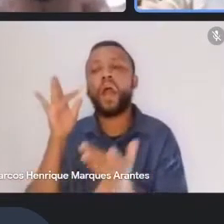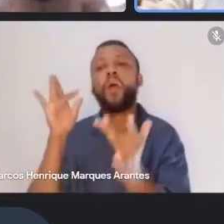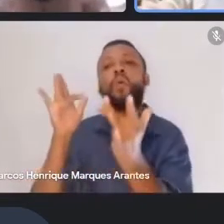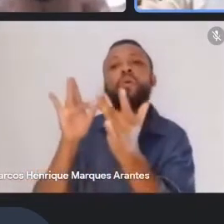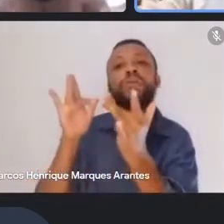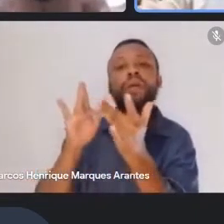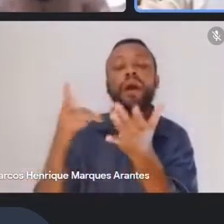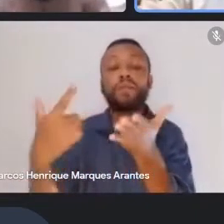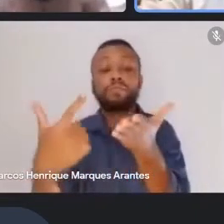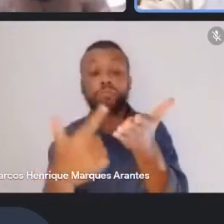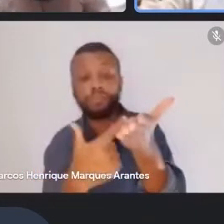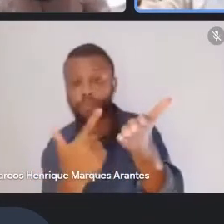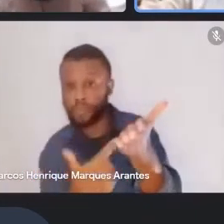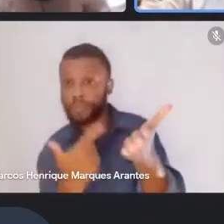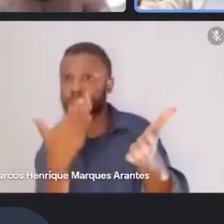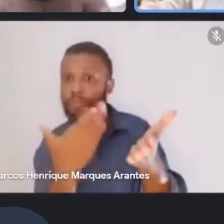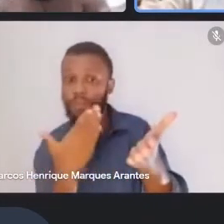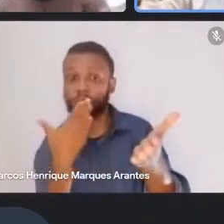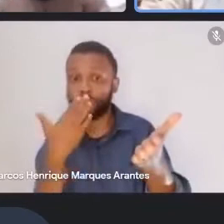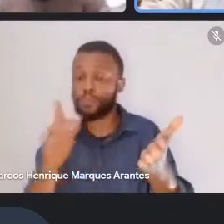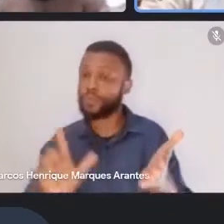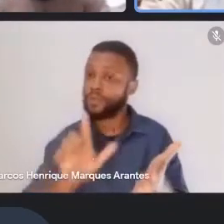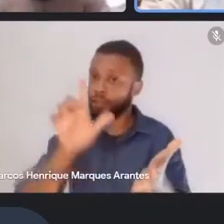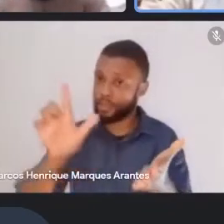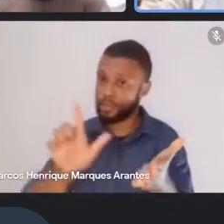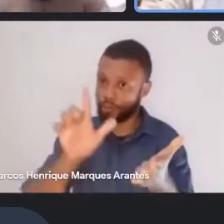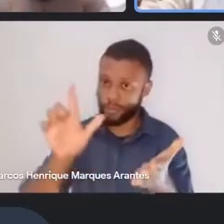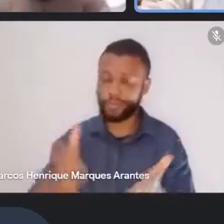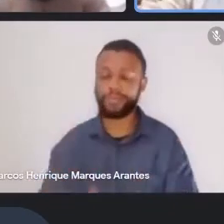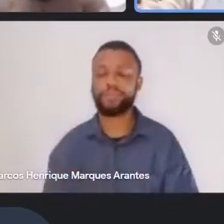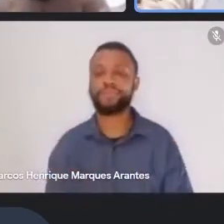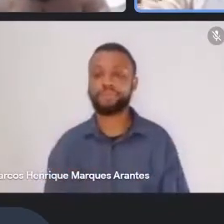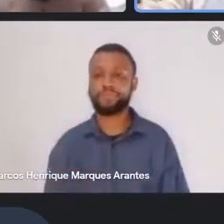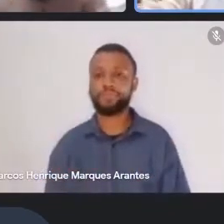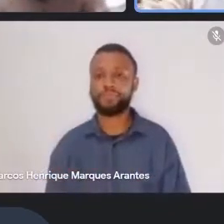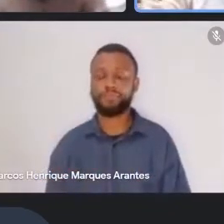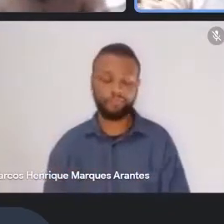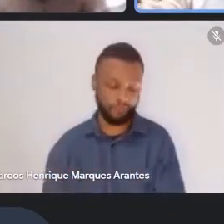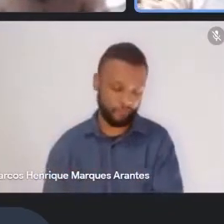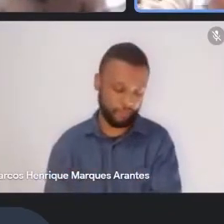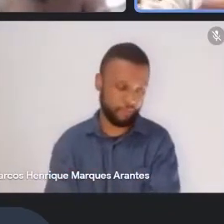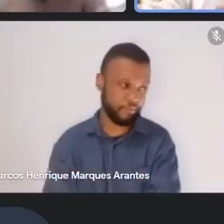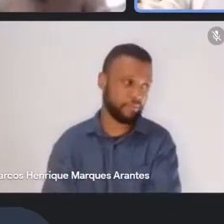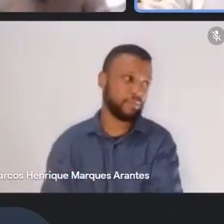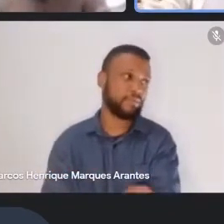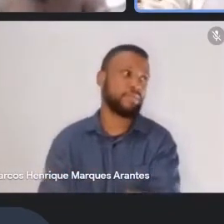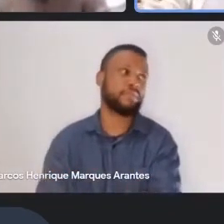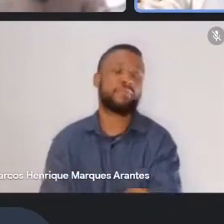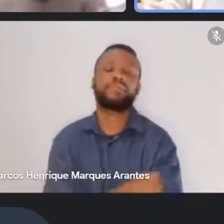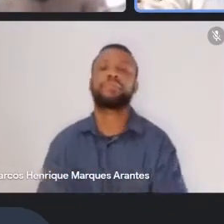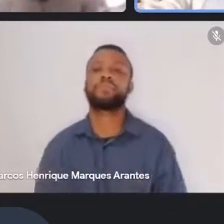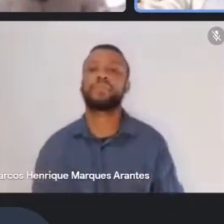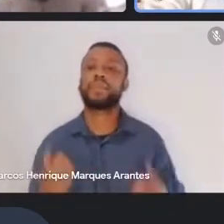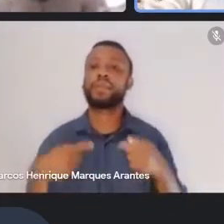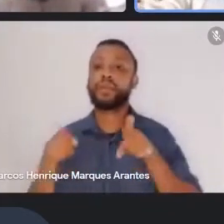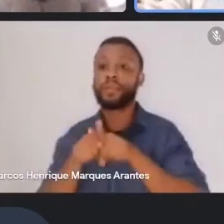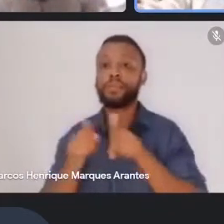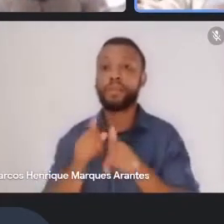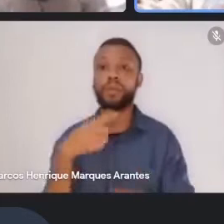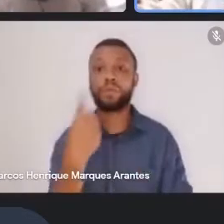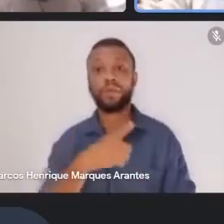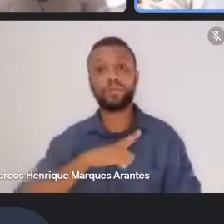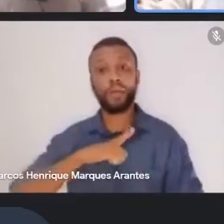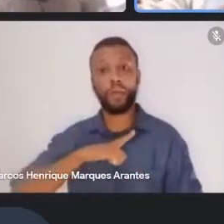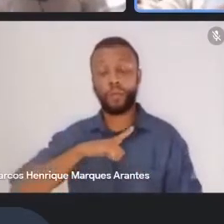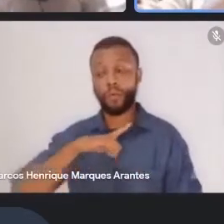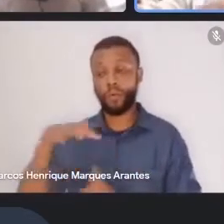literatura, né? E a gente fazia, né? Como o Noito falou, gente, quer dizer, teve um apoio da